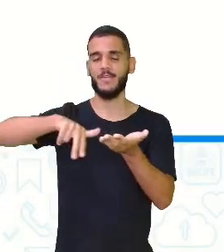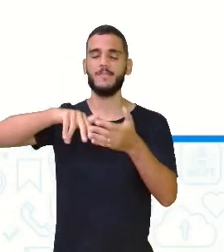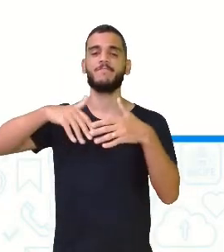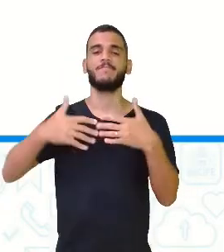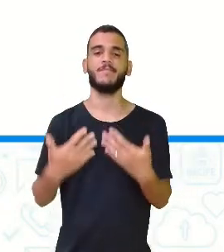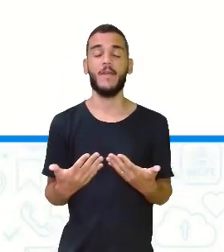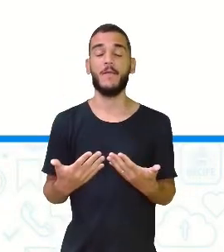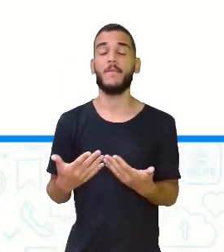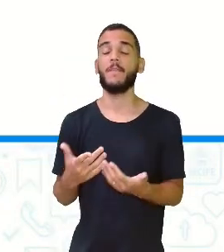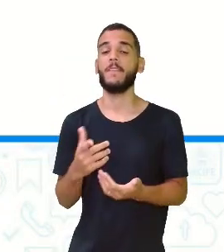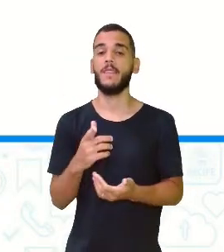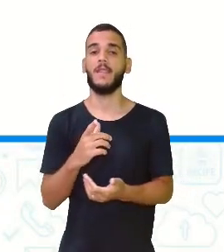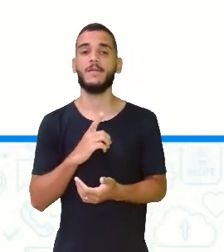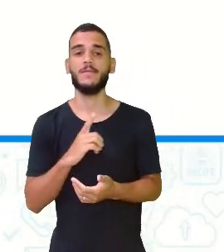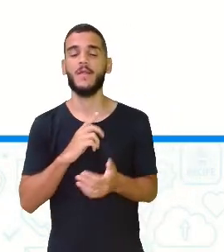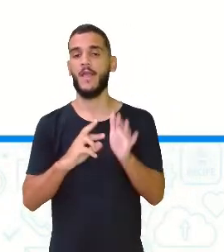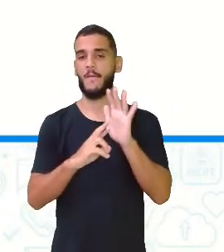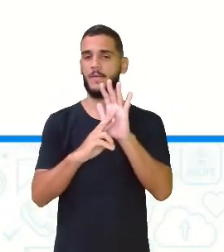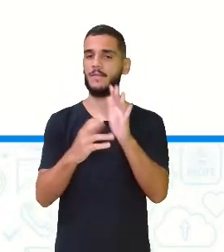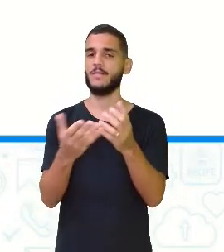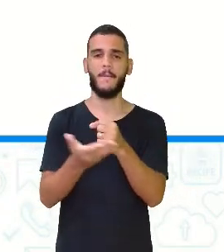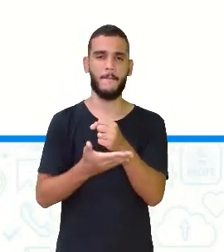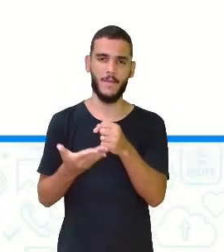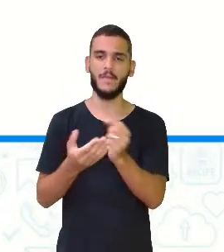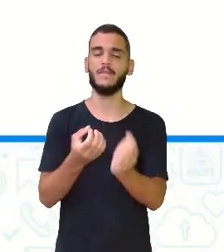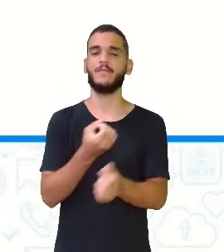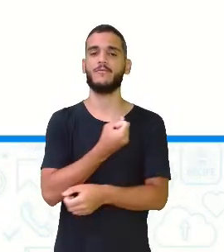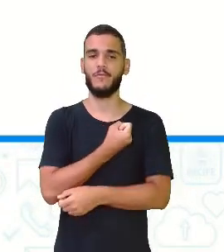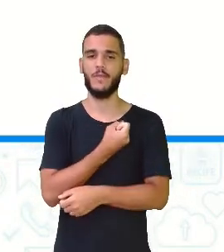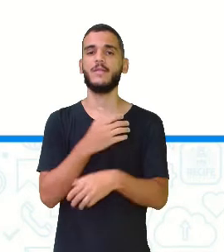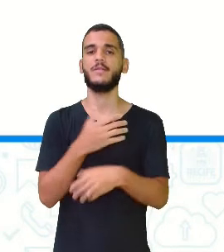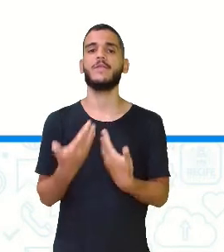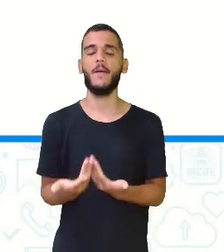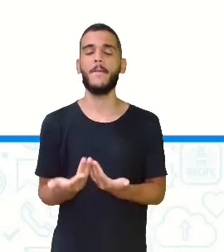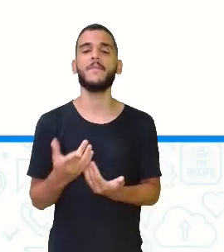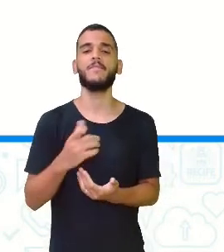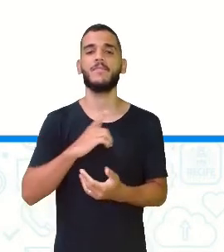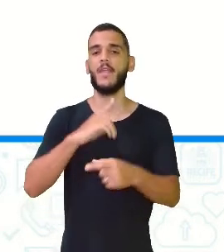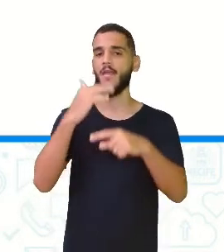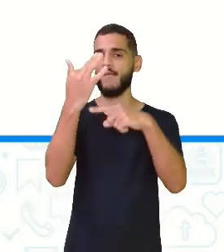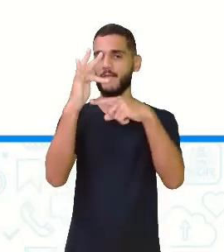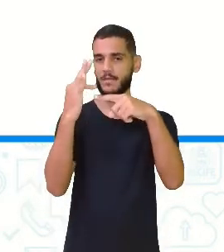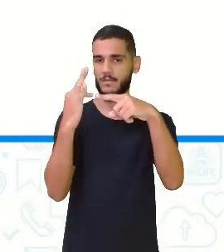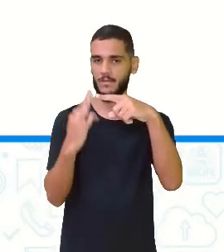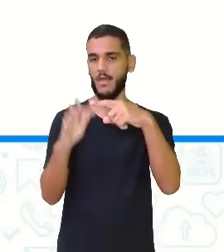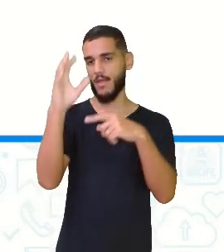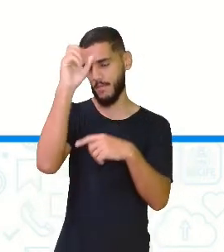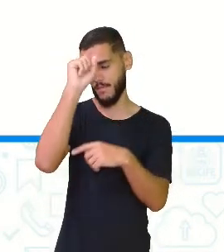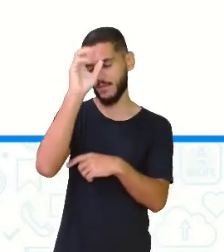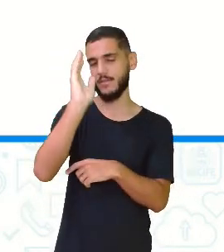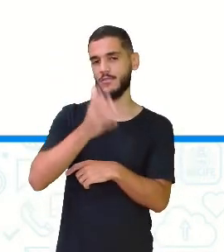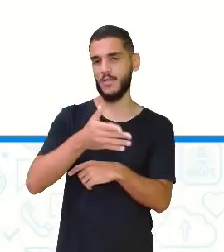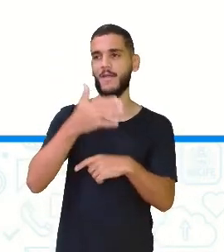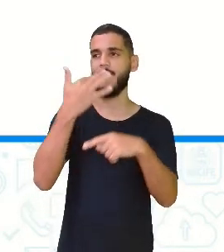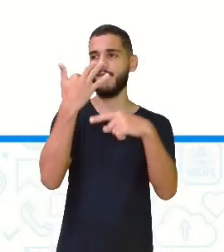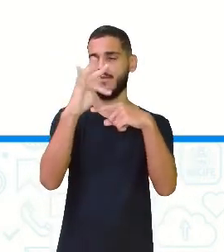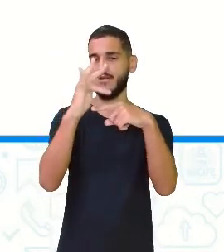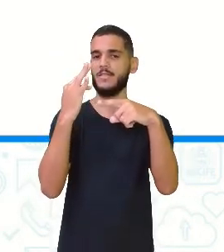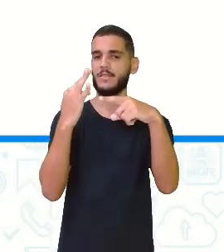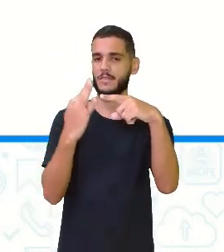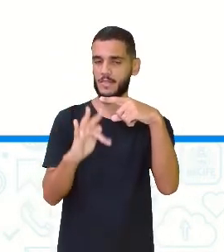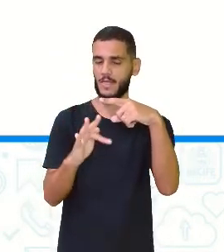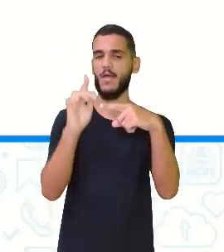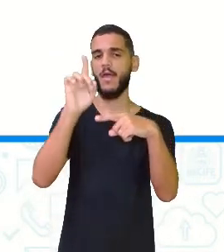Aqui, eu tenho duas representações básicas. Eu tenho a minha fração, que a gente já aprendeu. Fração é a